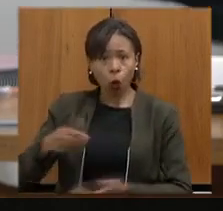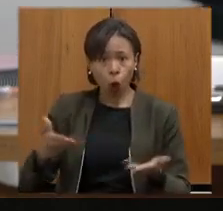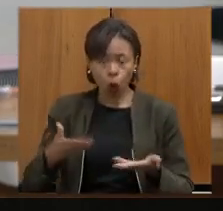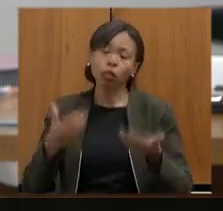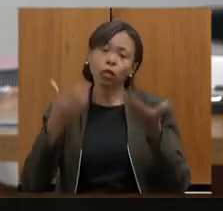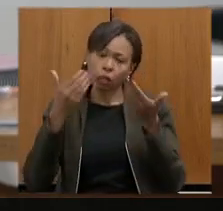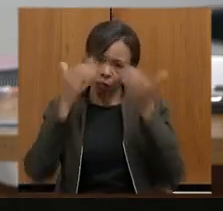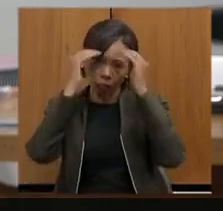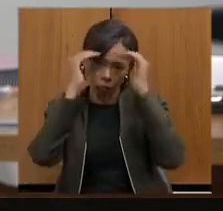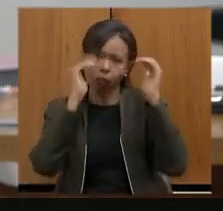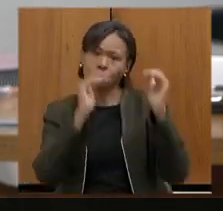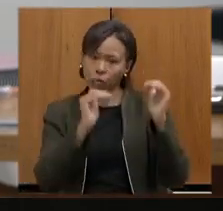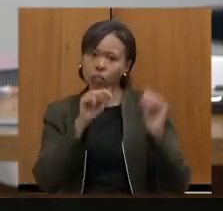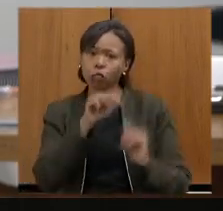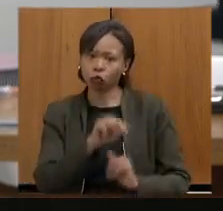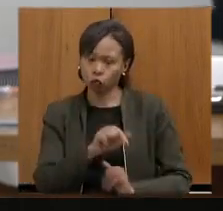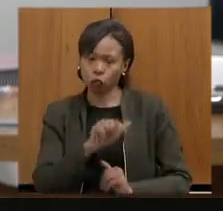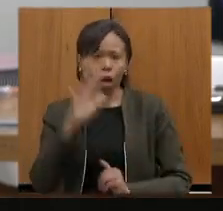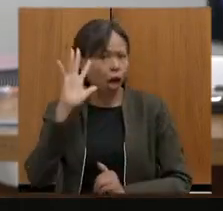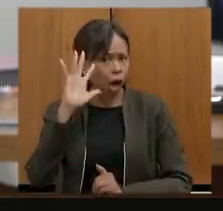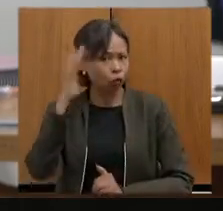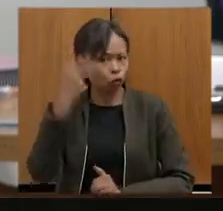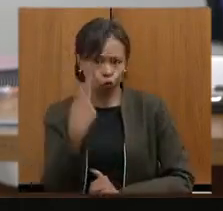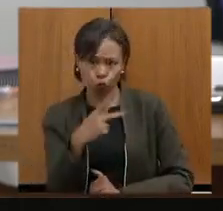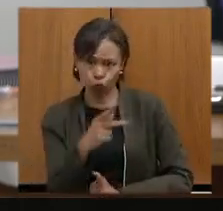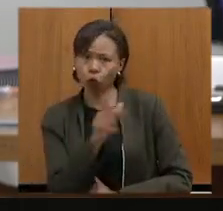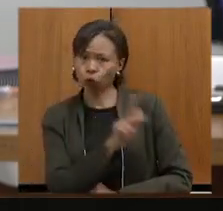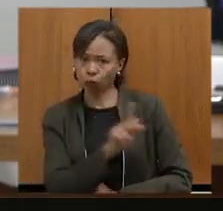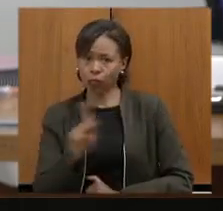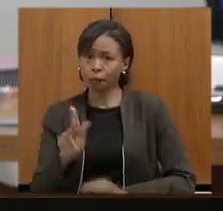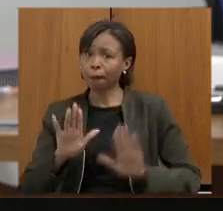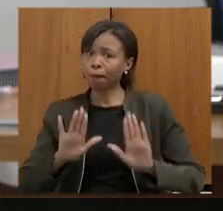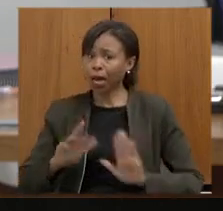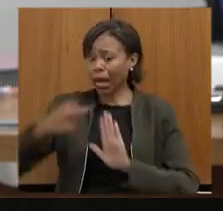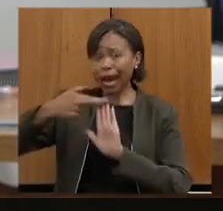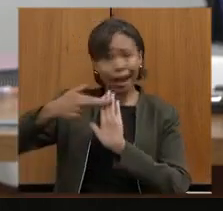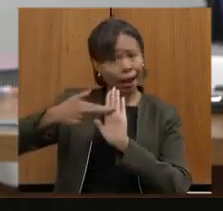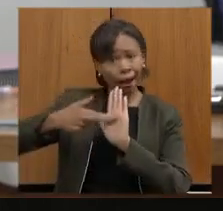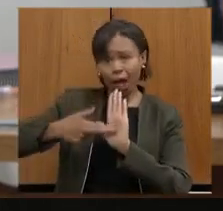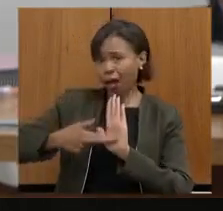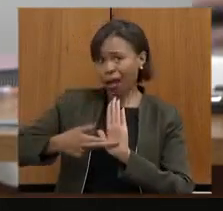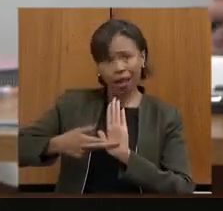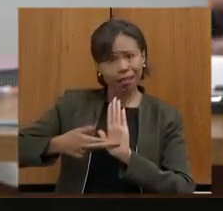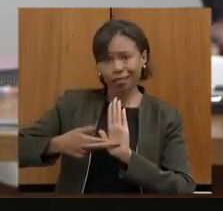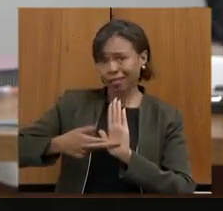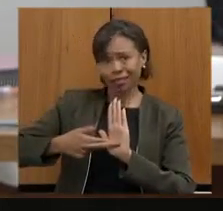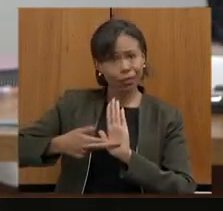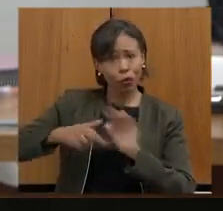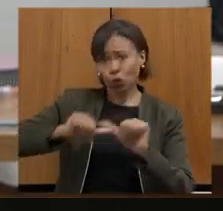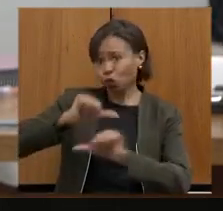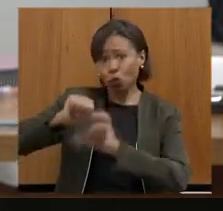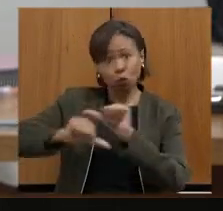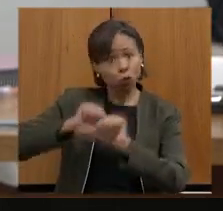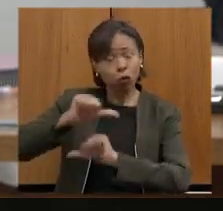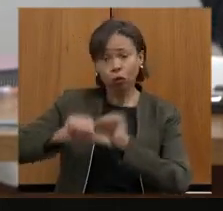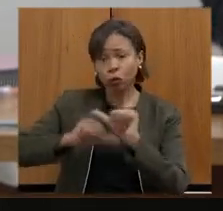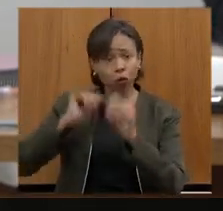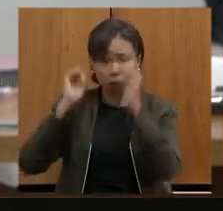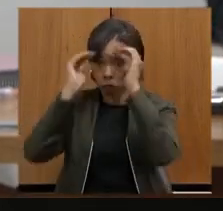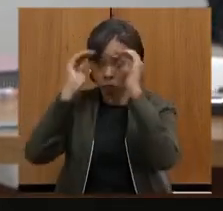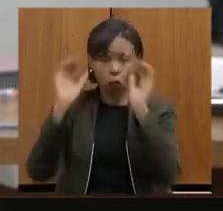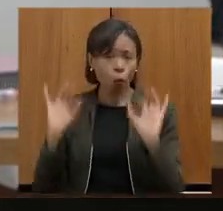respeitando a decisão da presidência, mas fato é que o rito do Assembleia Fiscaliza já foi totalmente modificado